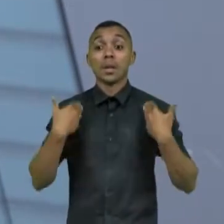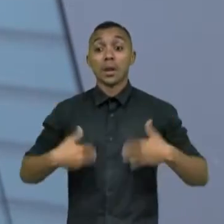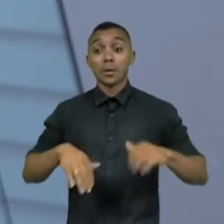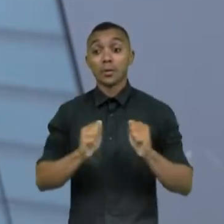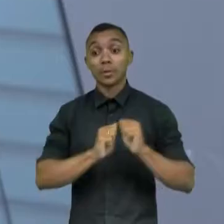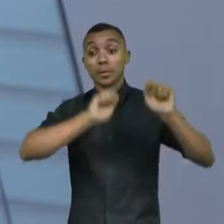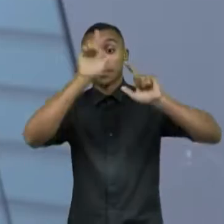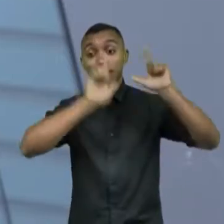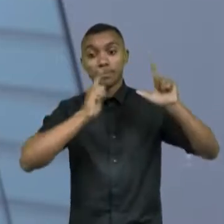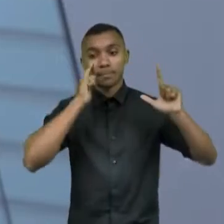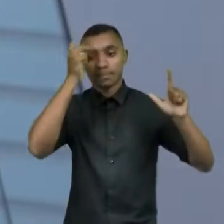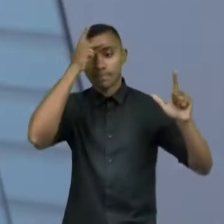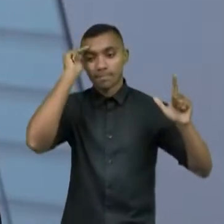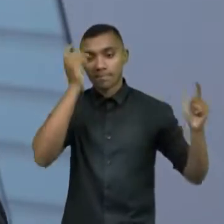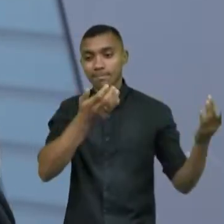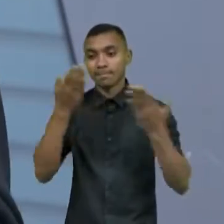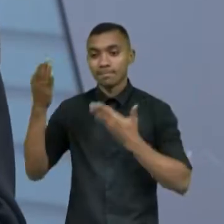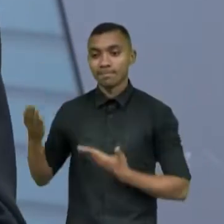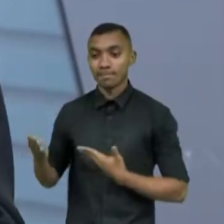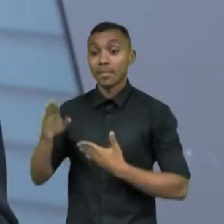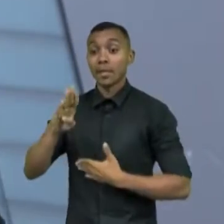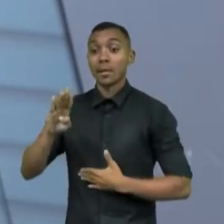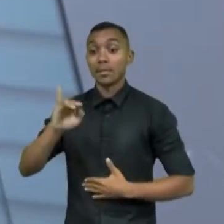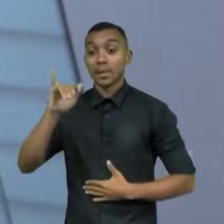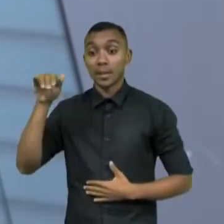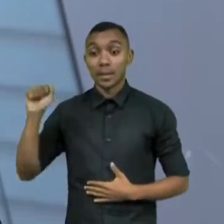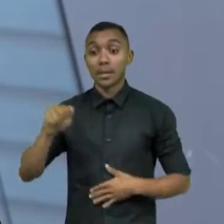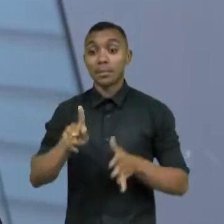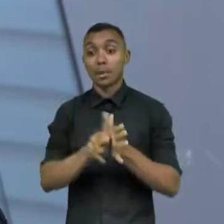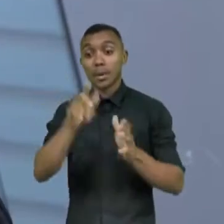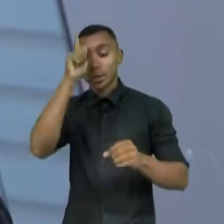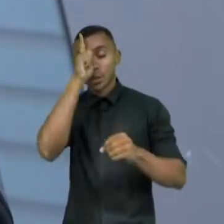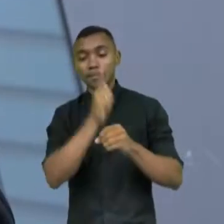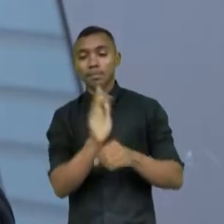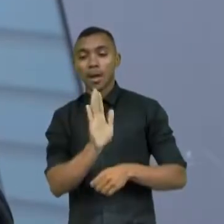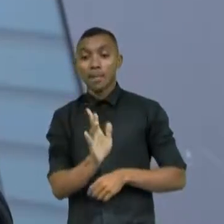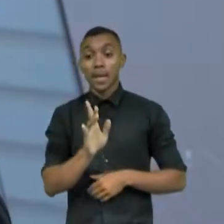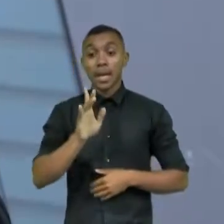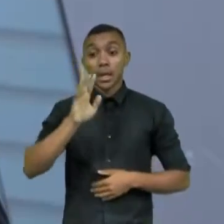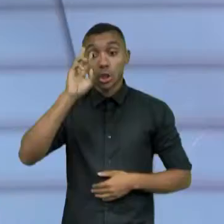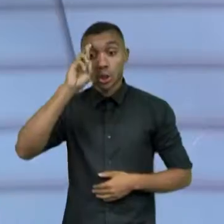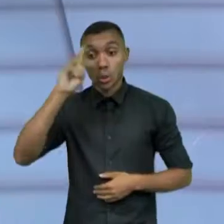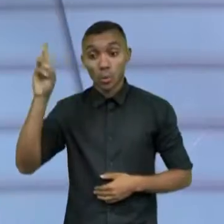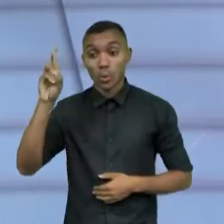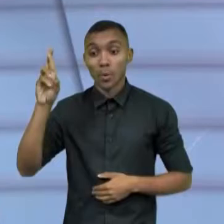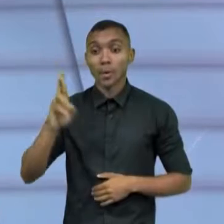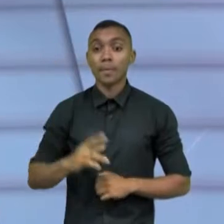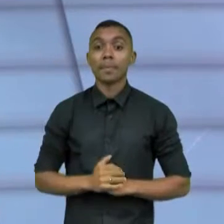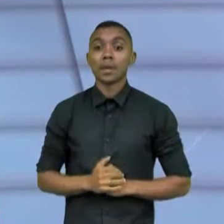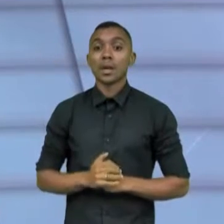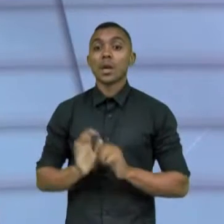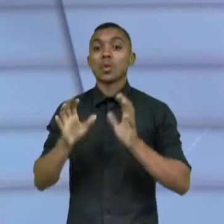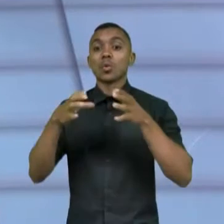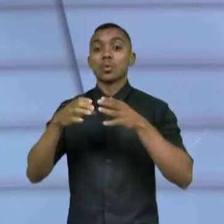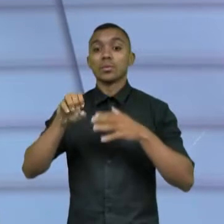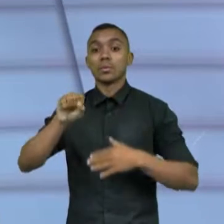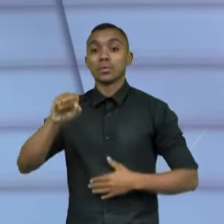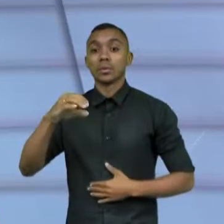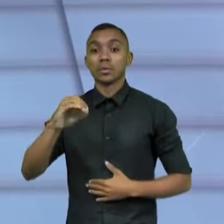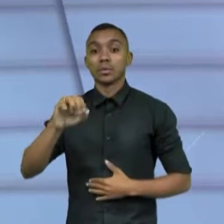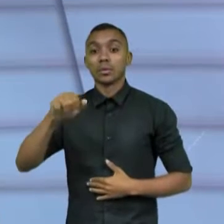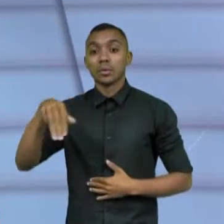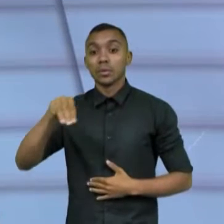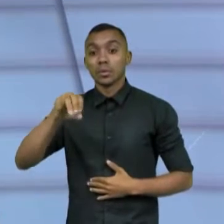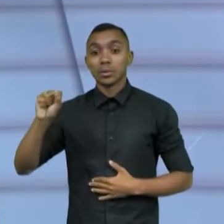programa com a Bia Fiusa, ela é gerente, não, ela é diretora executiva da Somos Um. A Bia é minha colega jornalista,